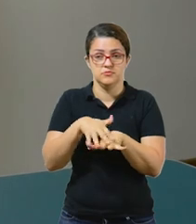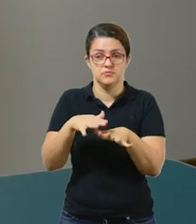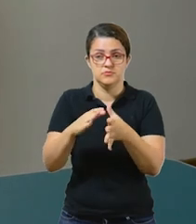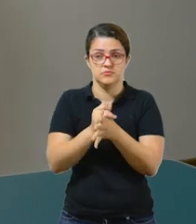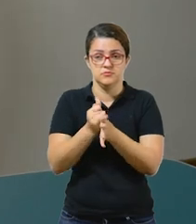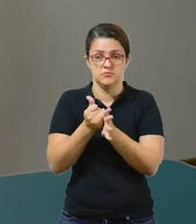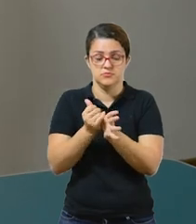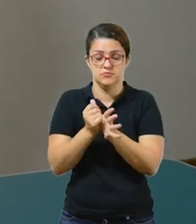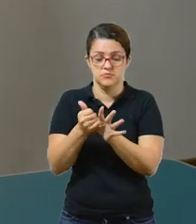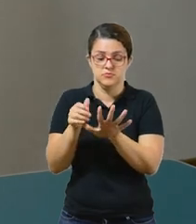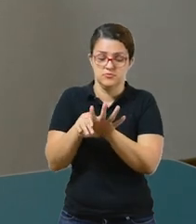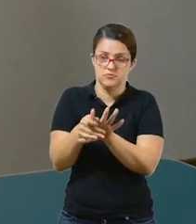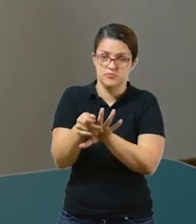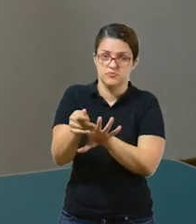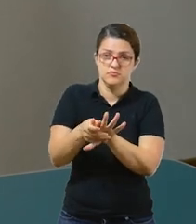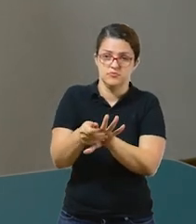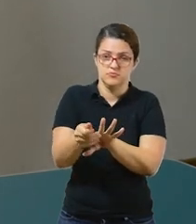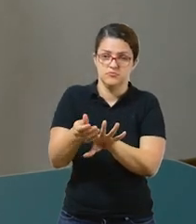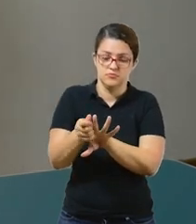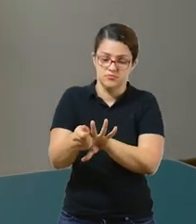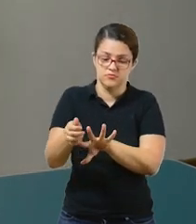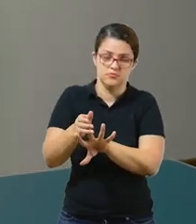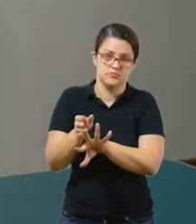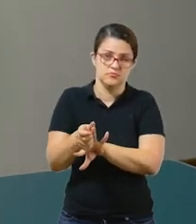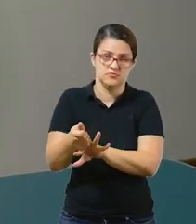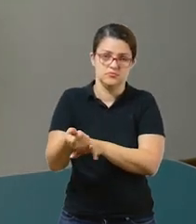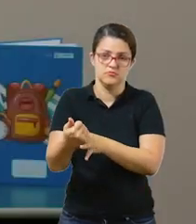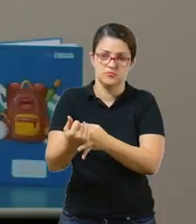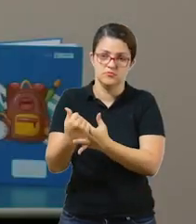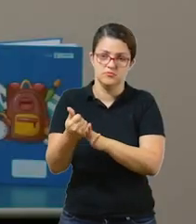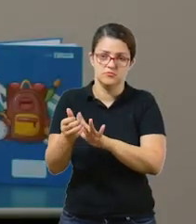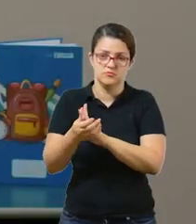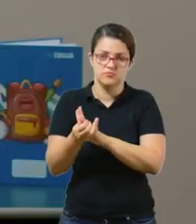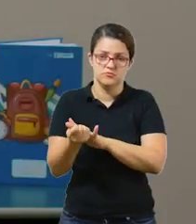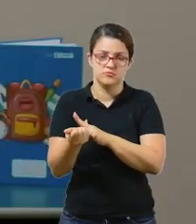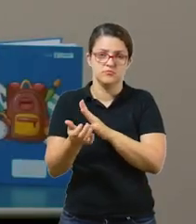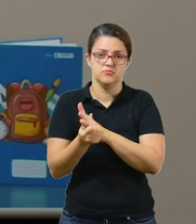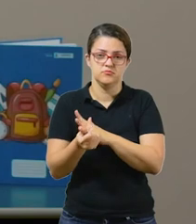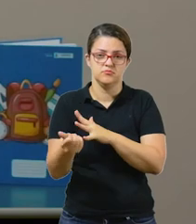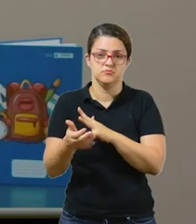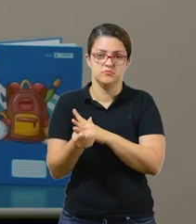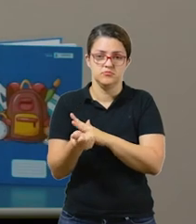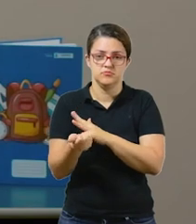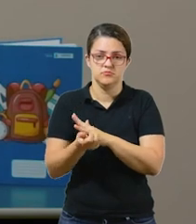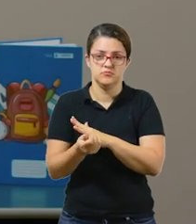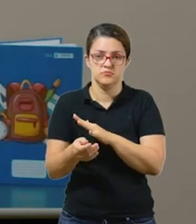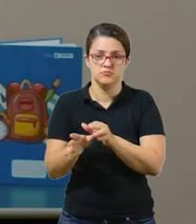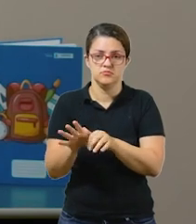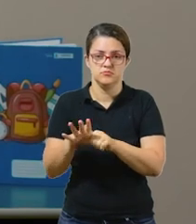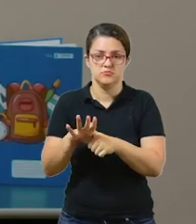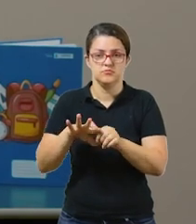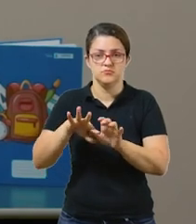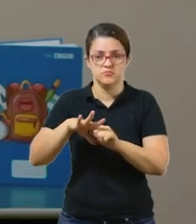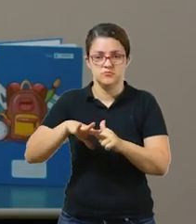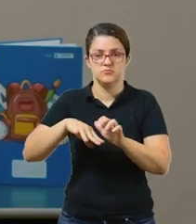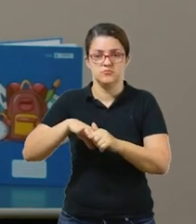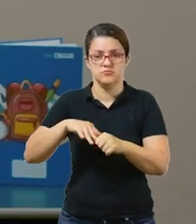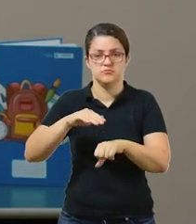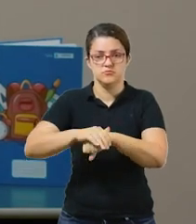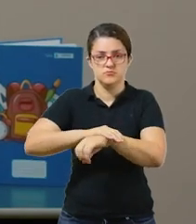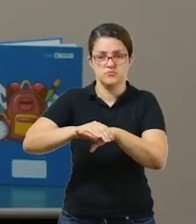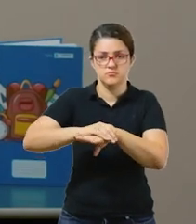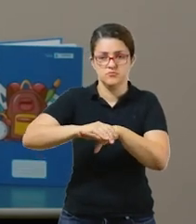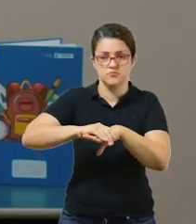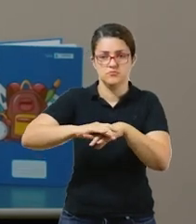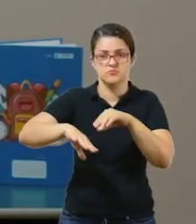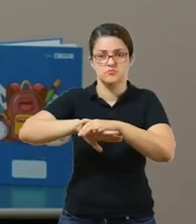lave cada dedo, tá? Com muito cuidado, muita atenção. Lave as costas da mão. Lembrando que, na sequência, lave os